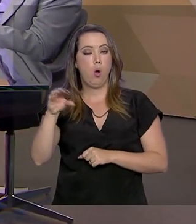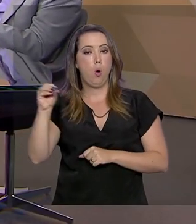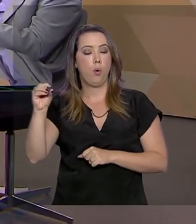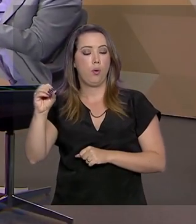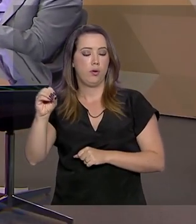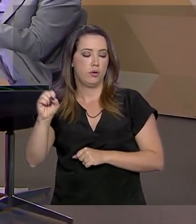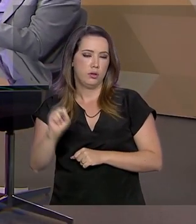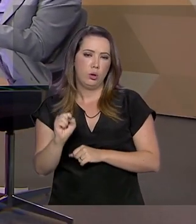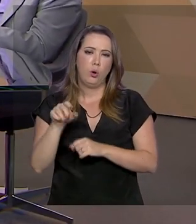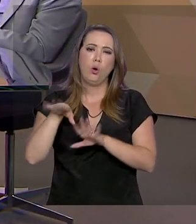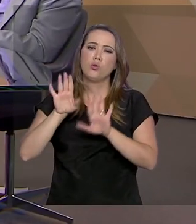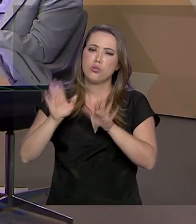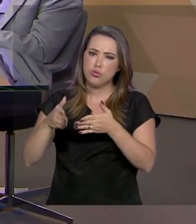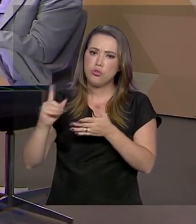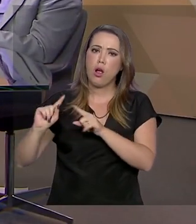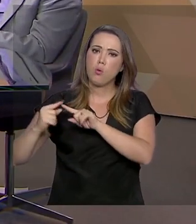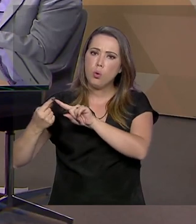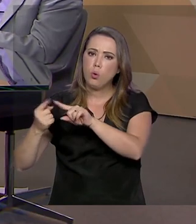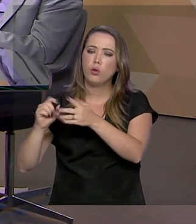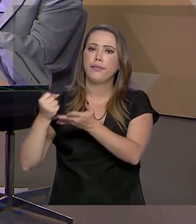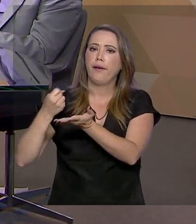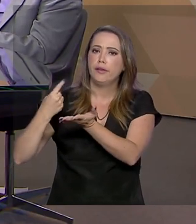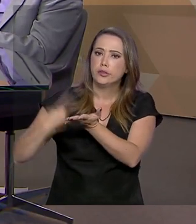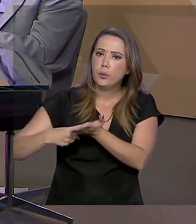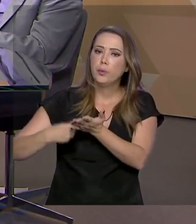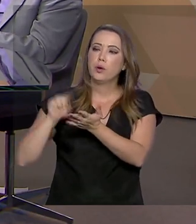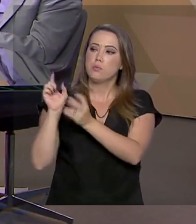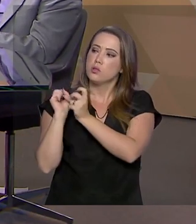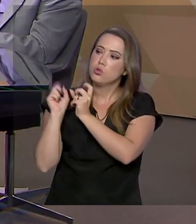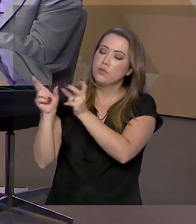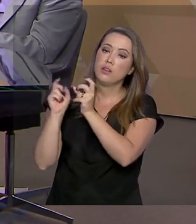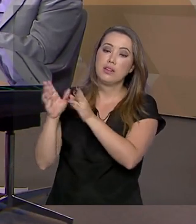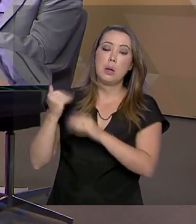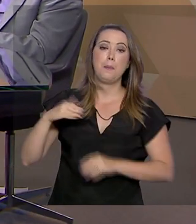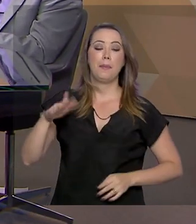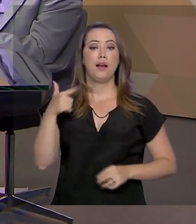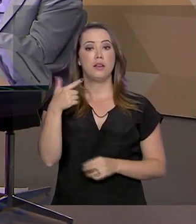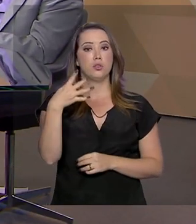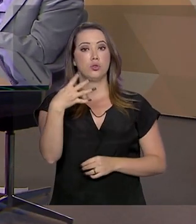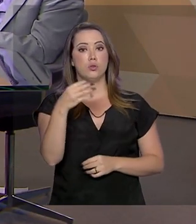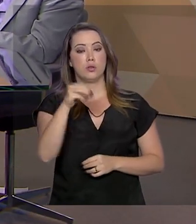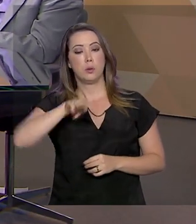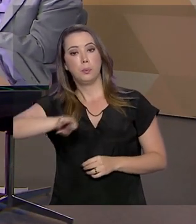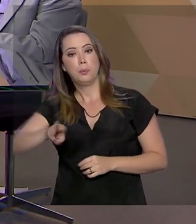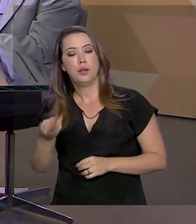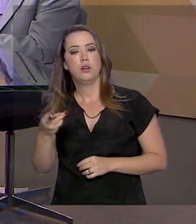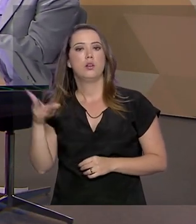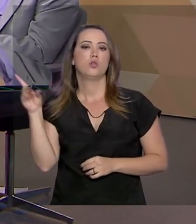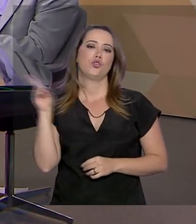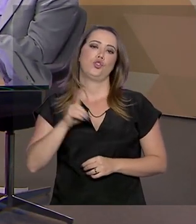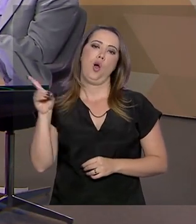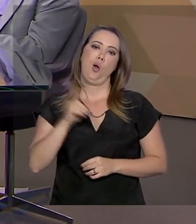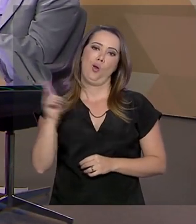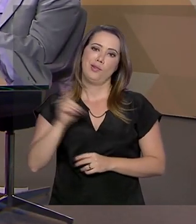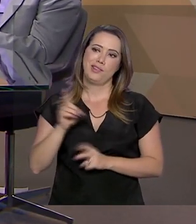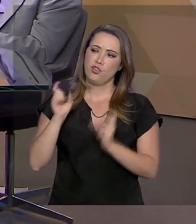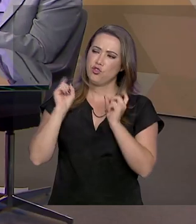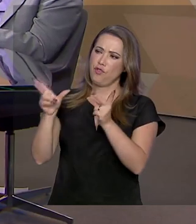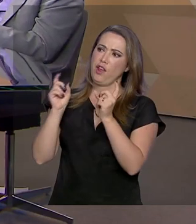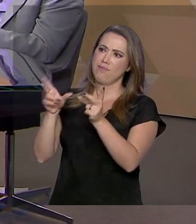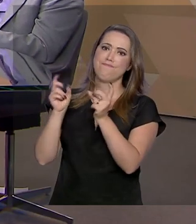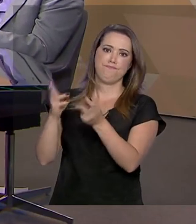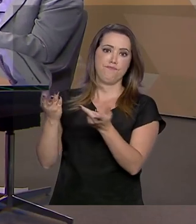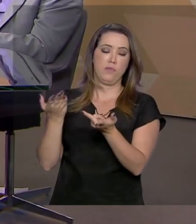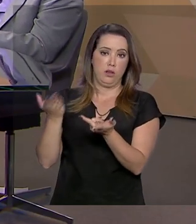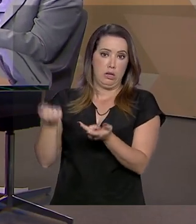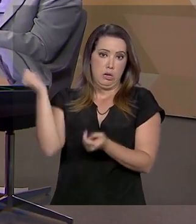de sanidade, de protocolo de sanidade. E é um mercado de mais de 240 milhões de dólares de importação. E o